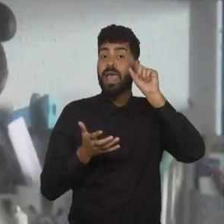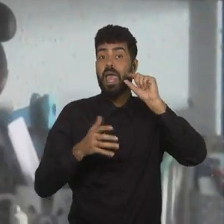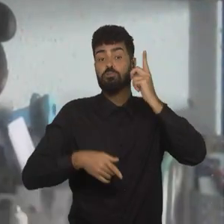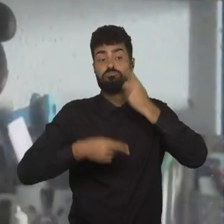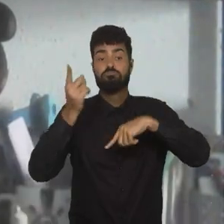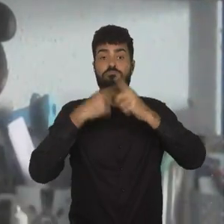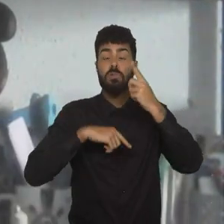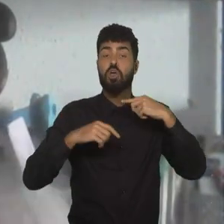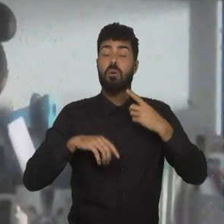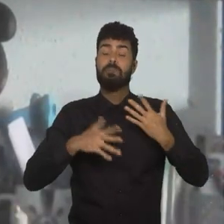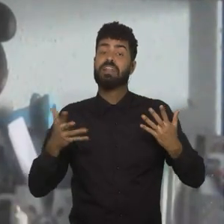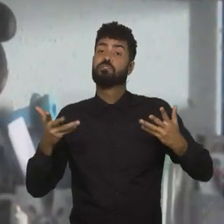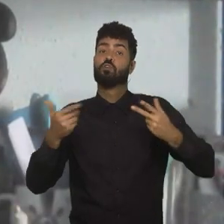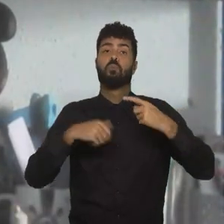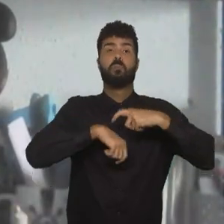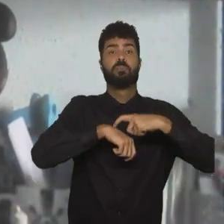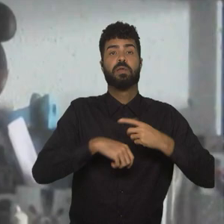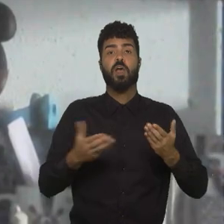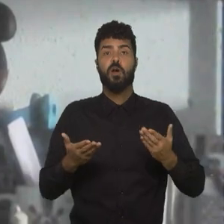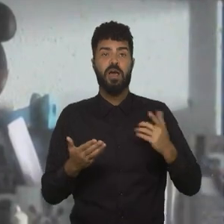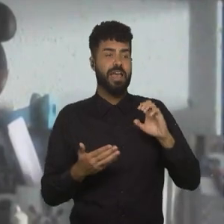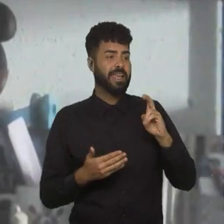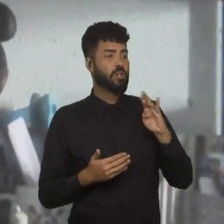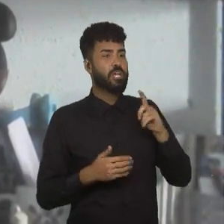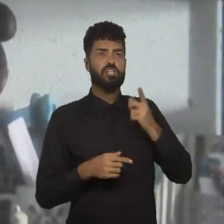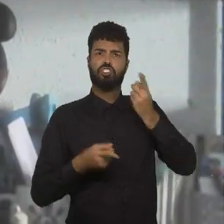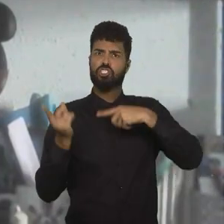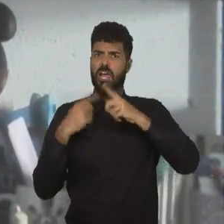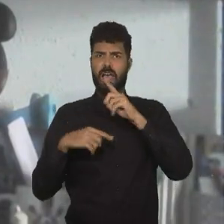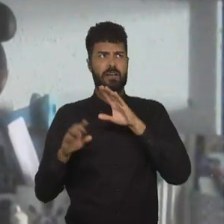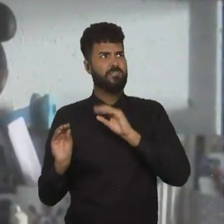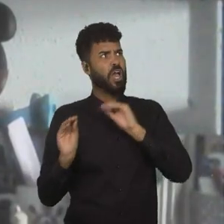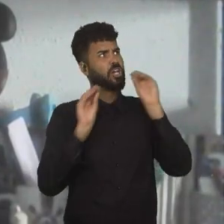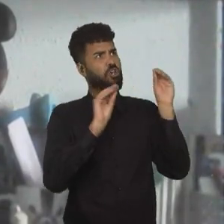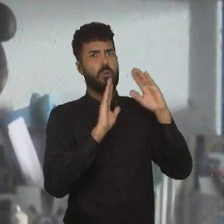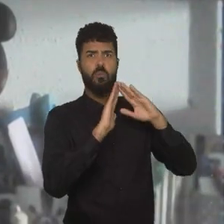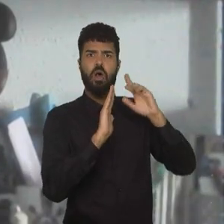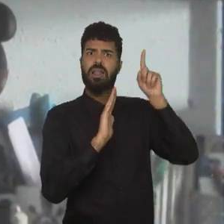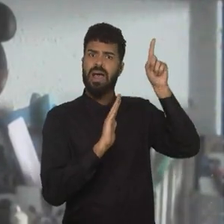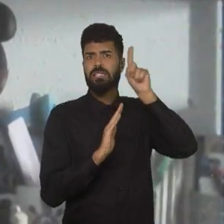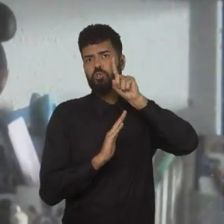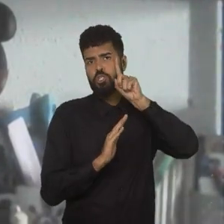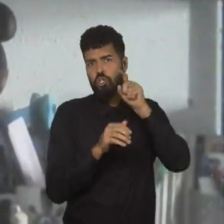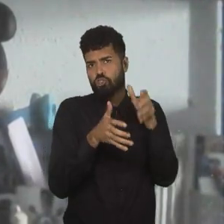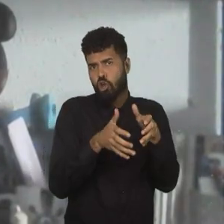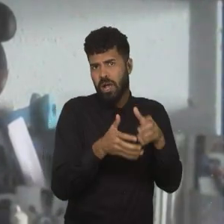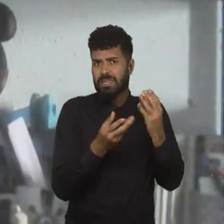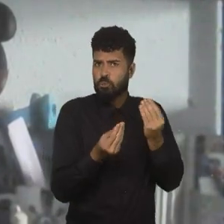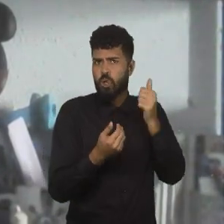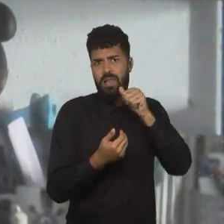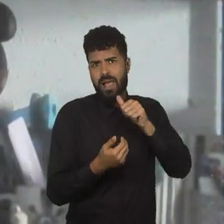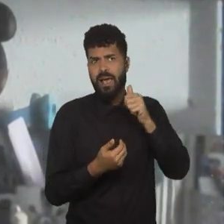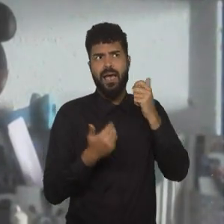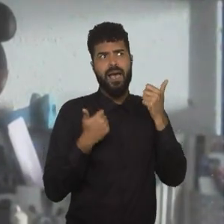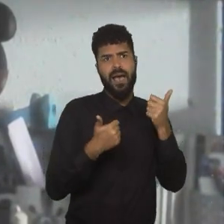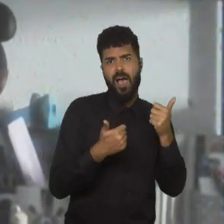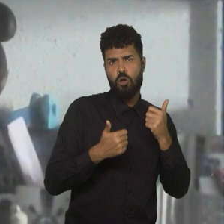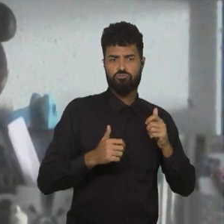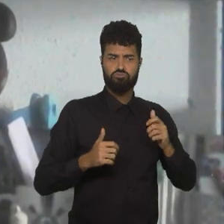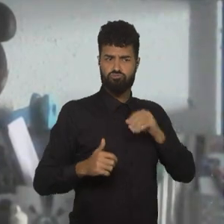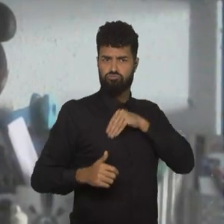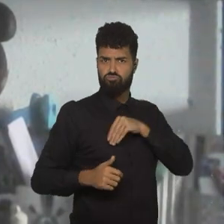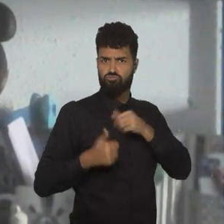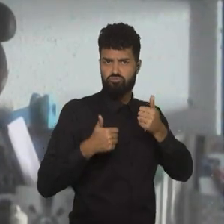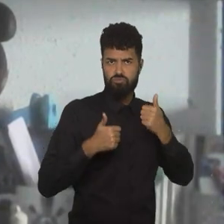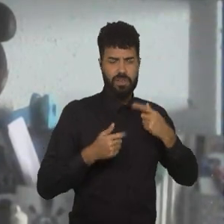aquela ali, sabe, deslumbrou, de repente, cara, eu jogando nos Estados Unidos, está muito legal, como é que está sendo a questão da parte física, a parte técnica,